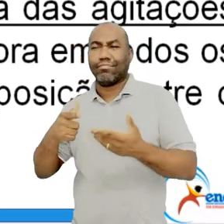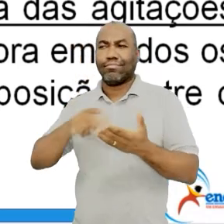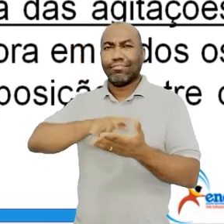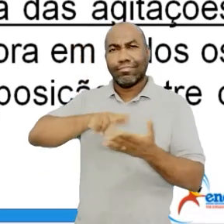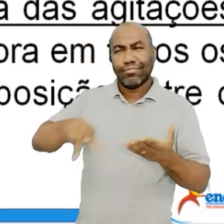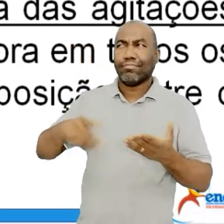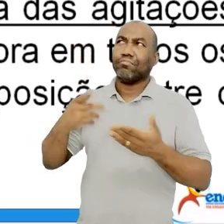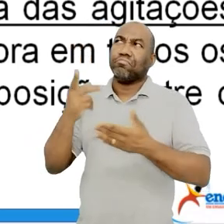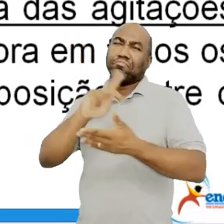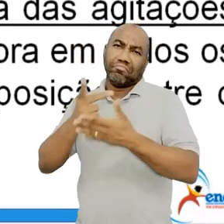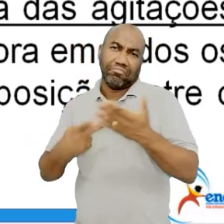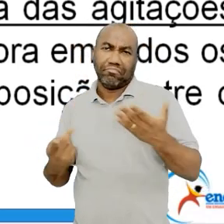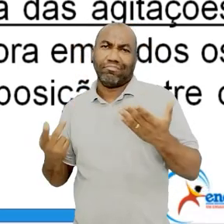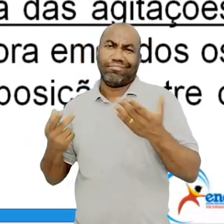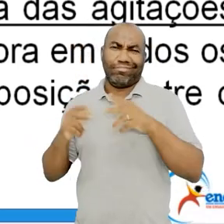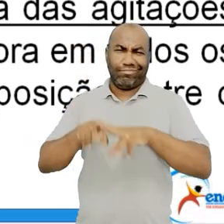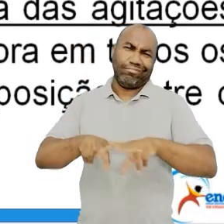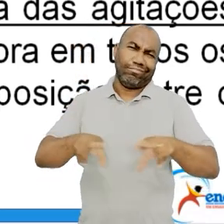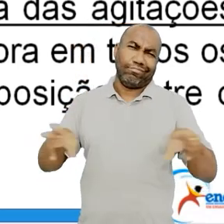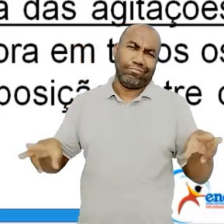Trazendo poemas também.